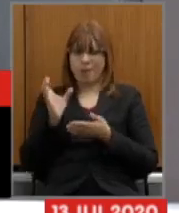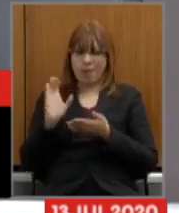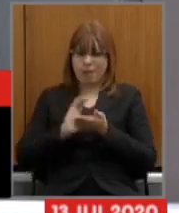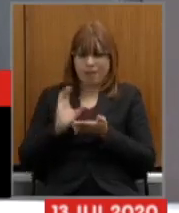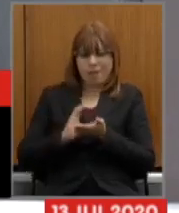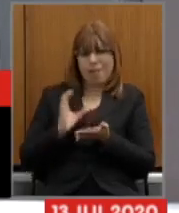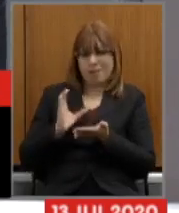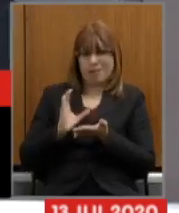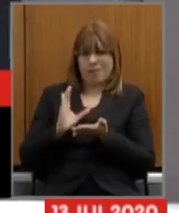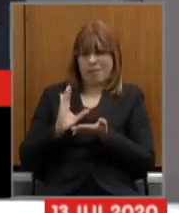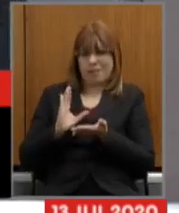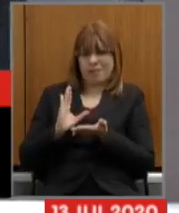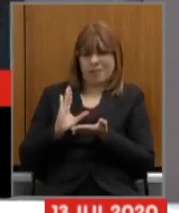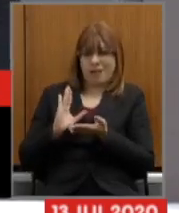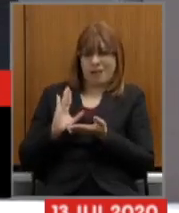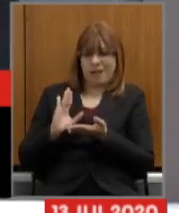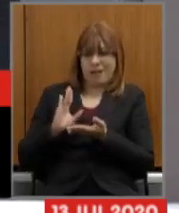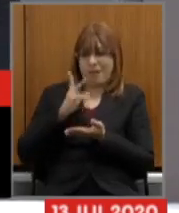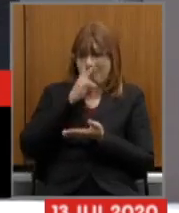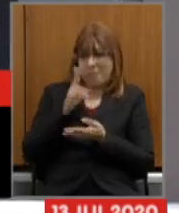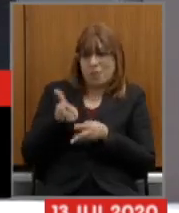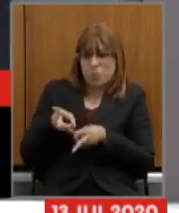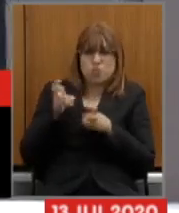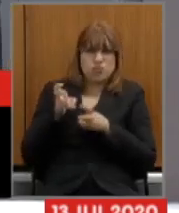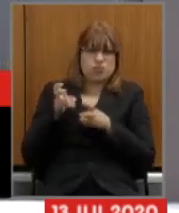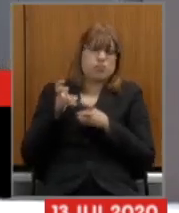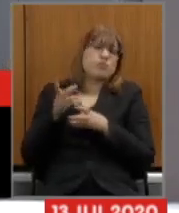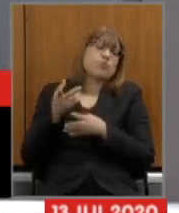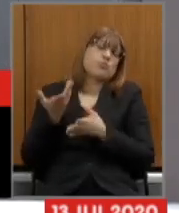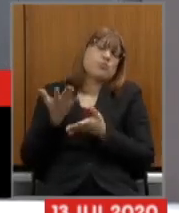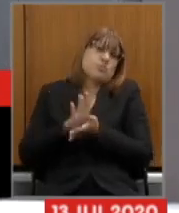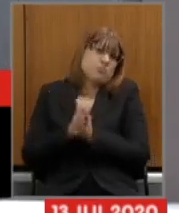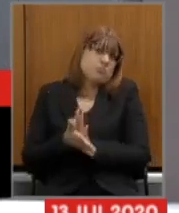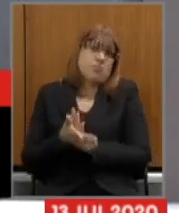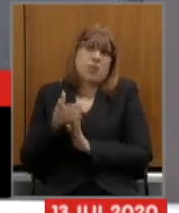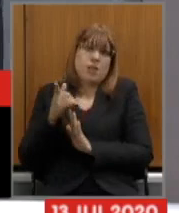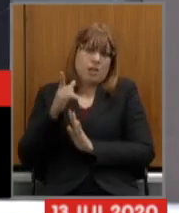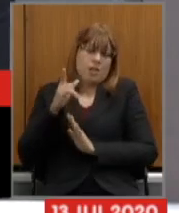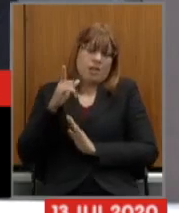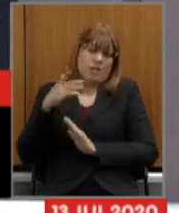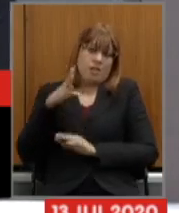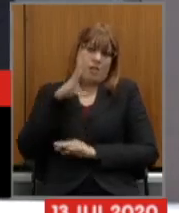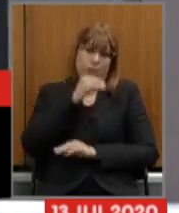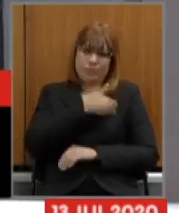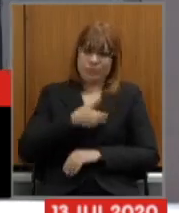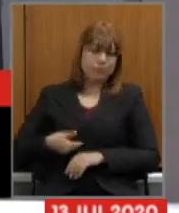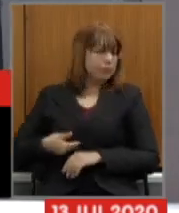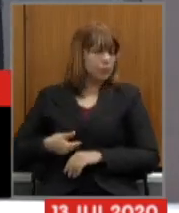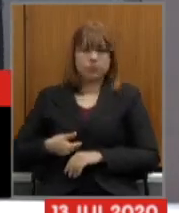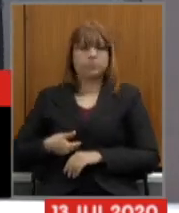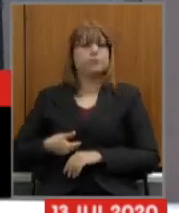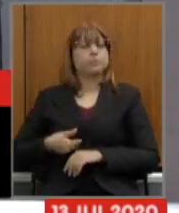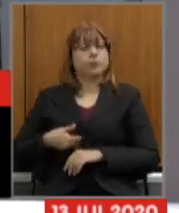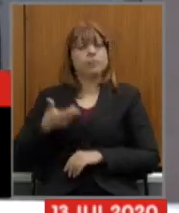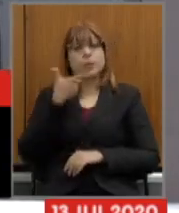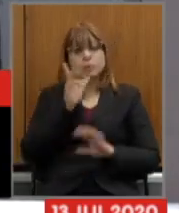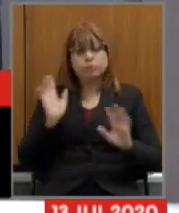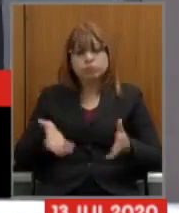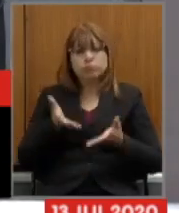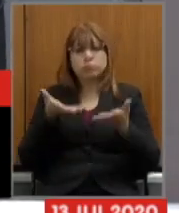o interesse nosso é para dar sustentabilidade e viabilidade ao próprio sistema previdenciário